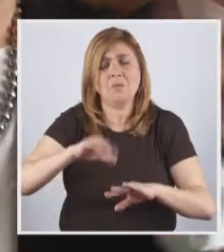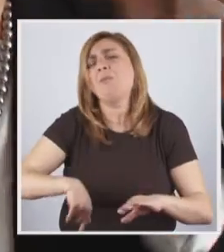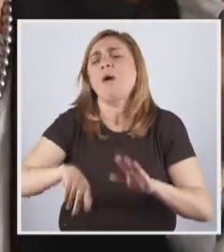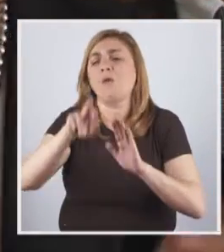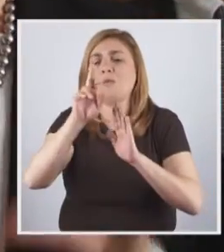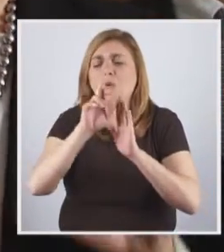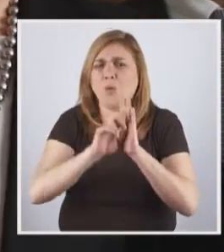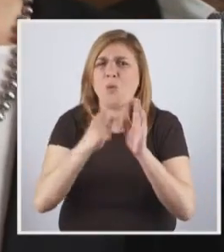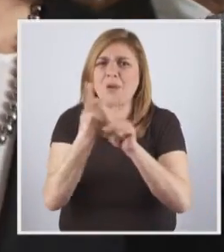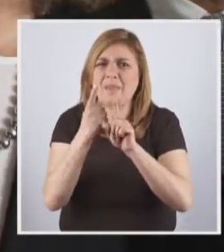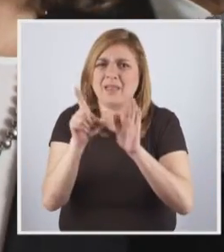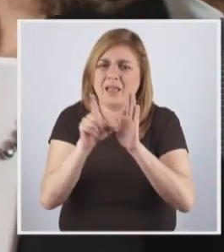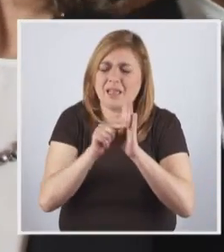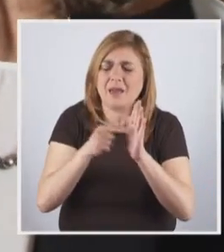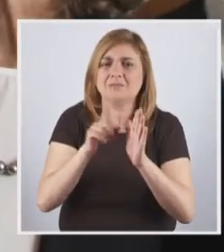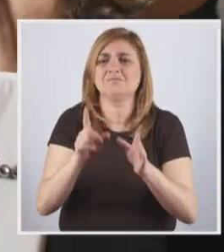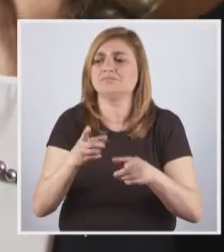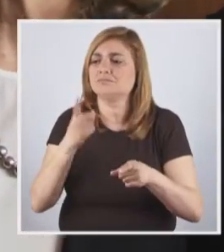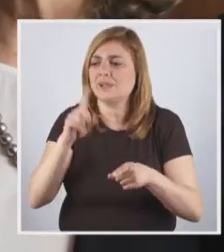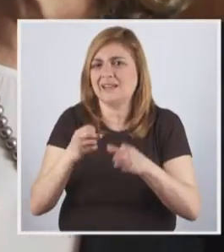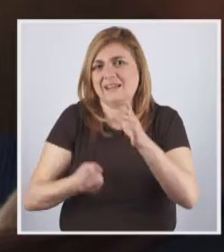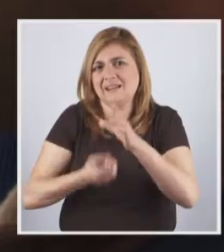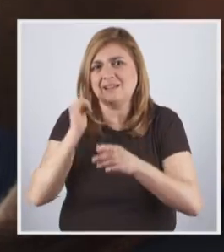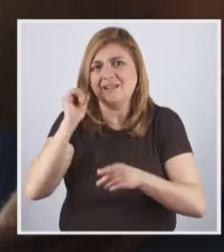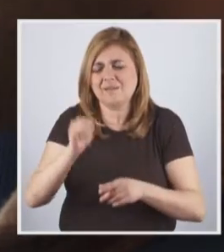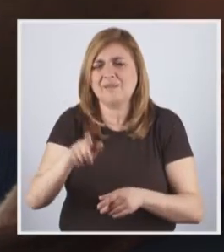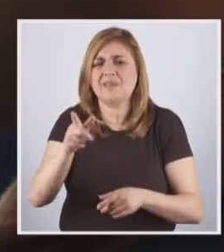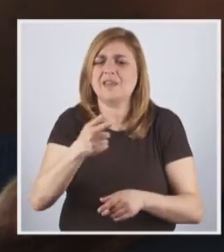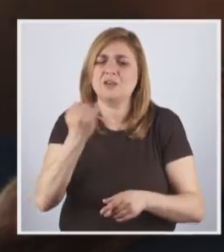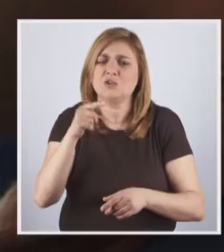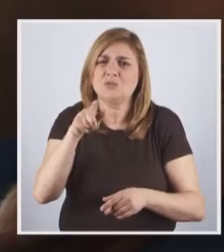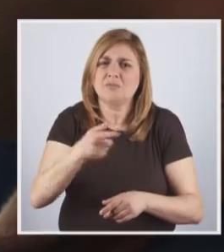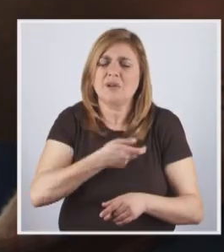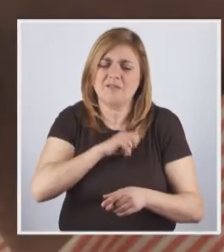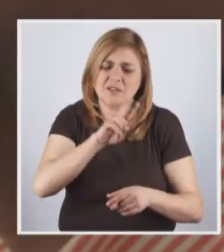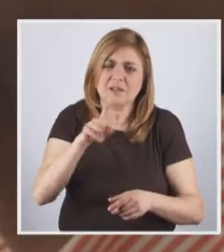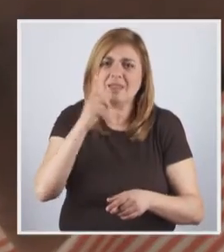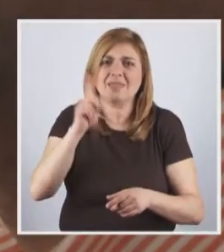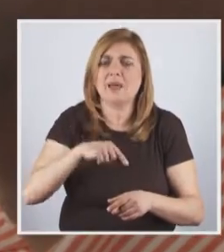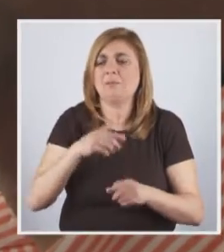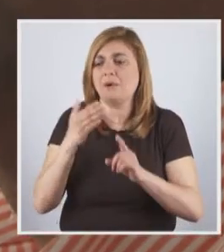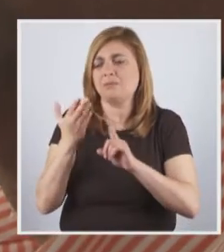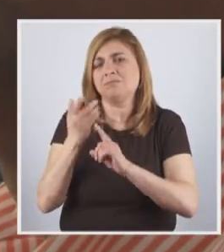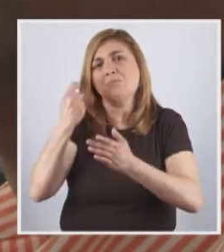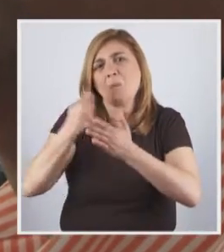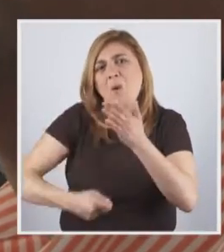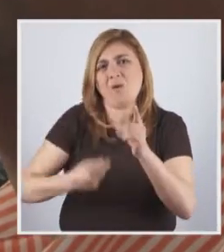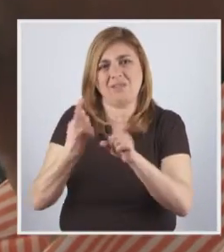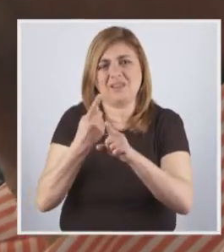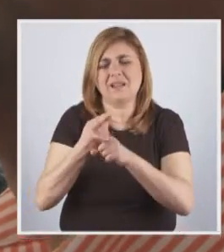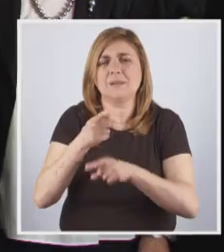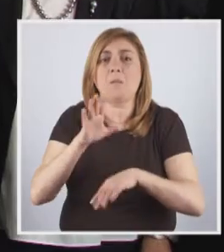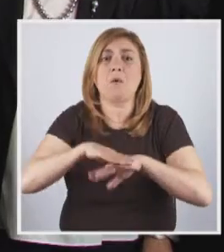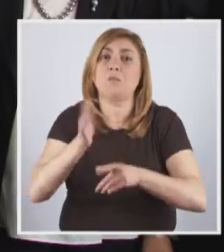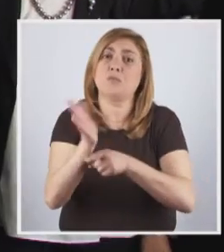regulamentação e de criação de entidade fiscalizadora e de sanções para o caso de incumprimento, a questão das cotas de